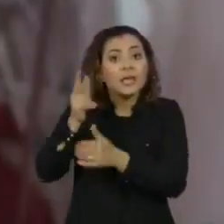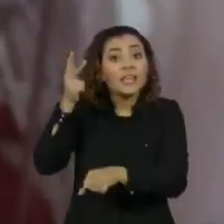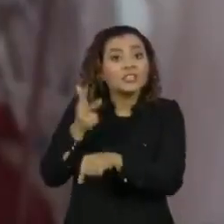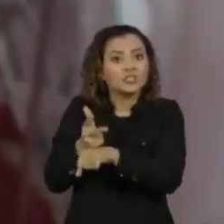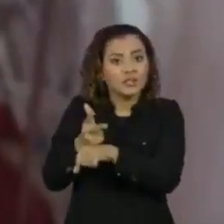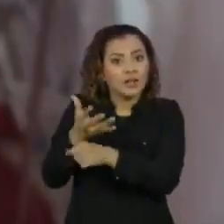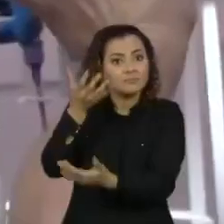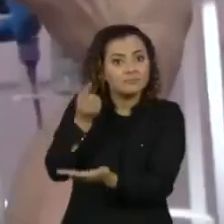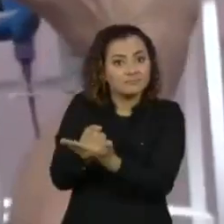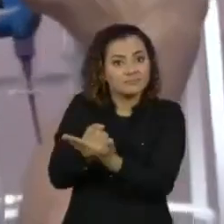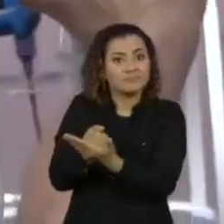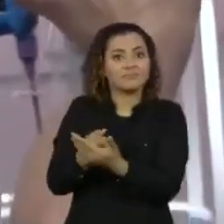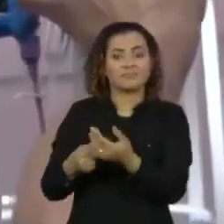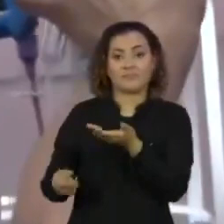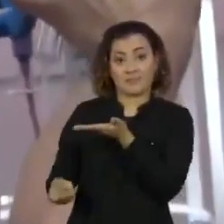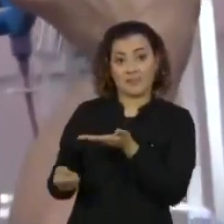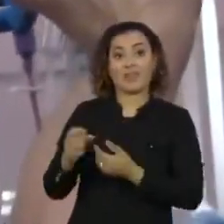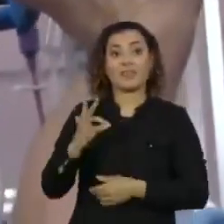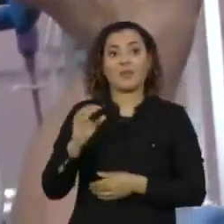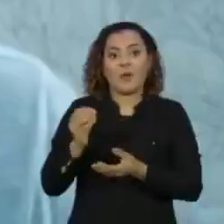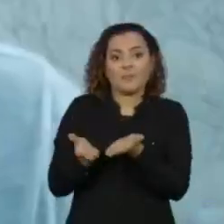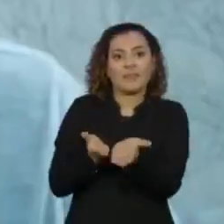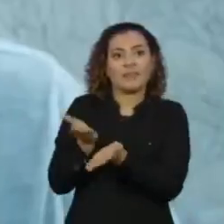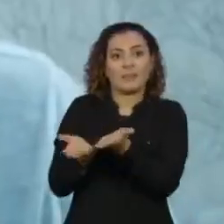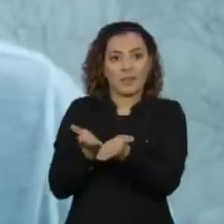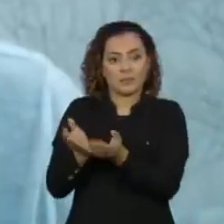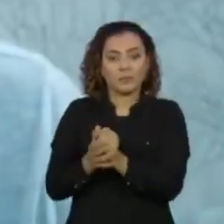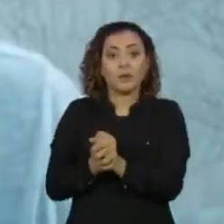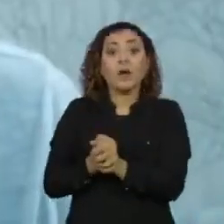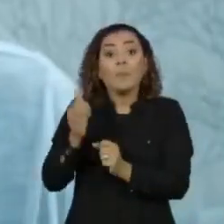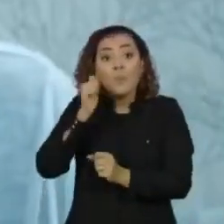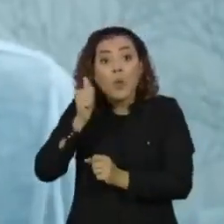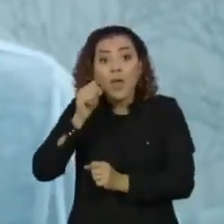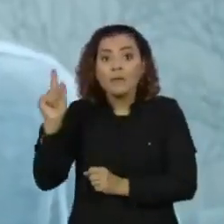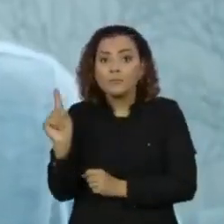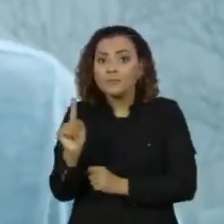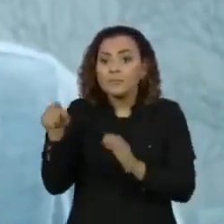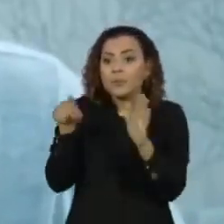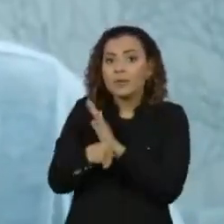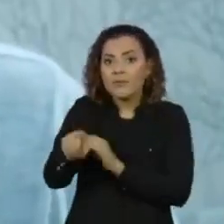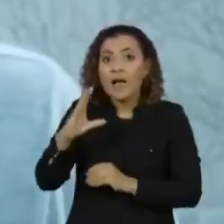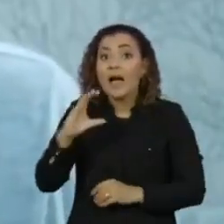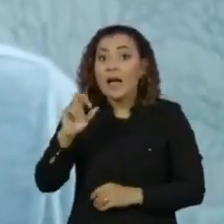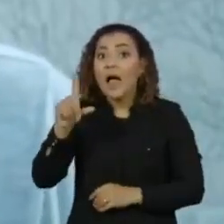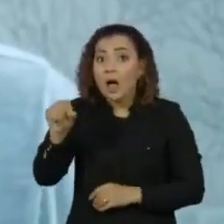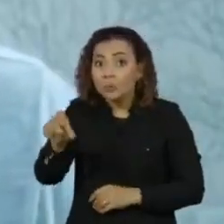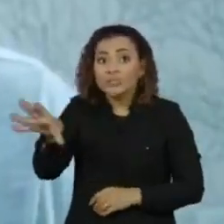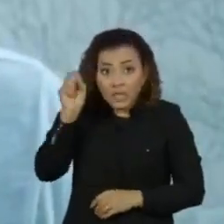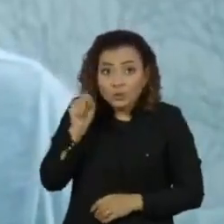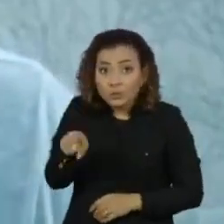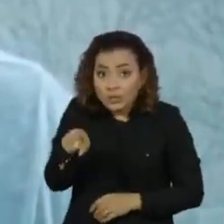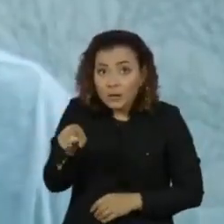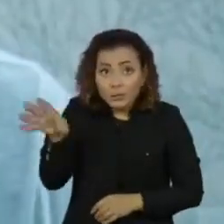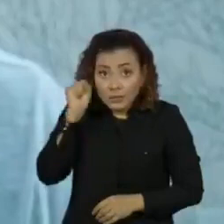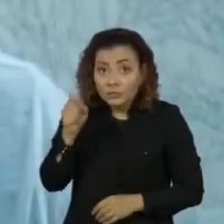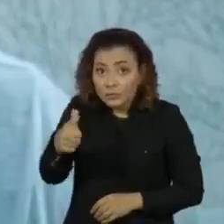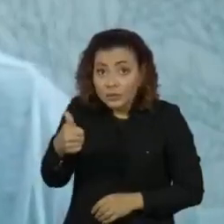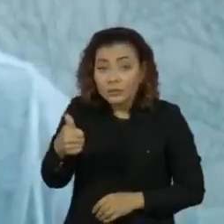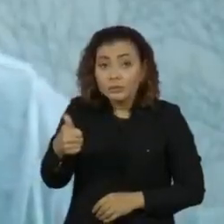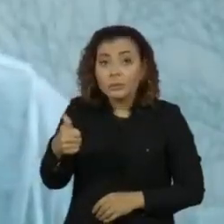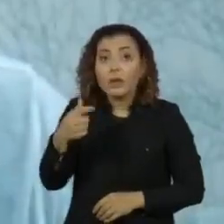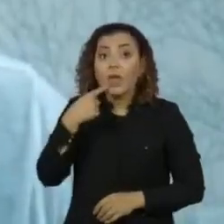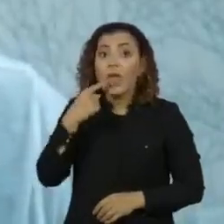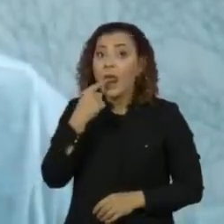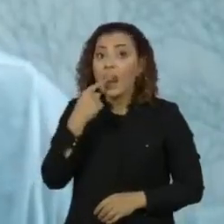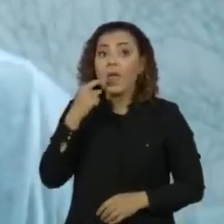registradas pelas terapeutas ocupacionais. A terapeuta perguntava, Carlos, se você estiver escutando o recado da sua família, você